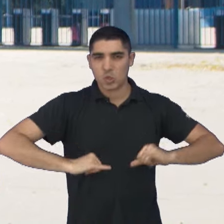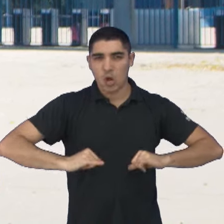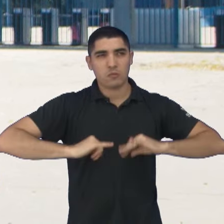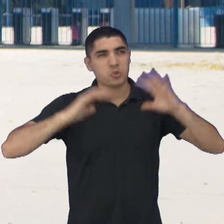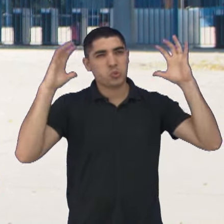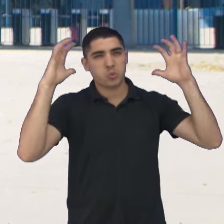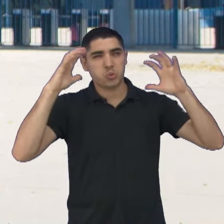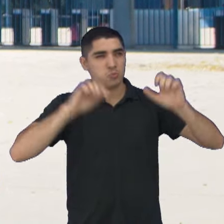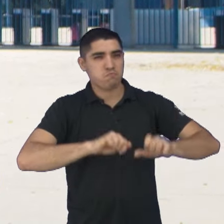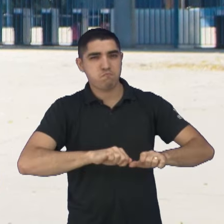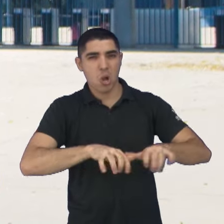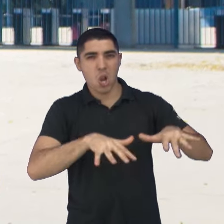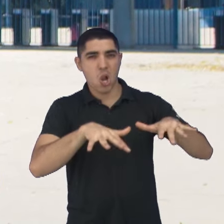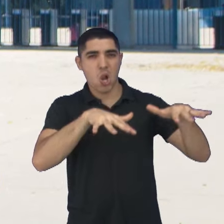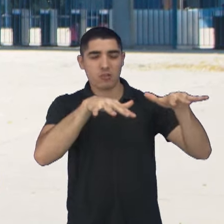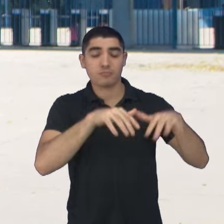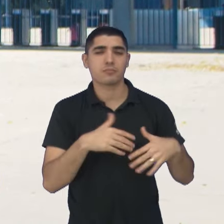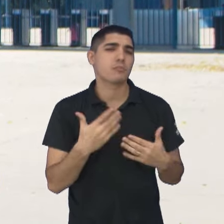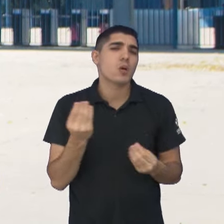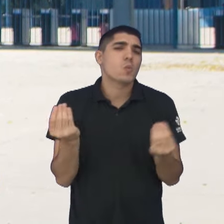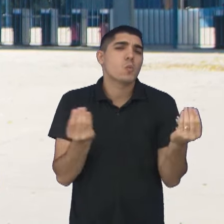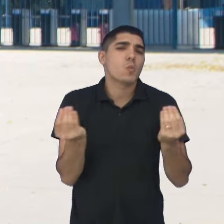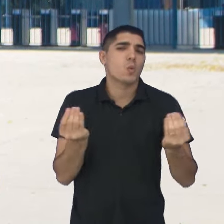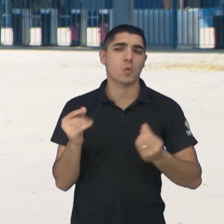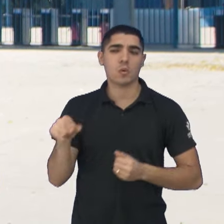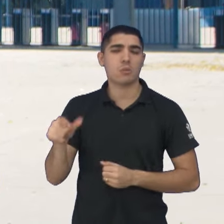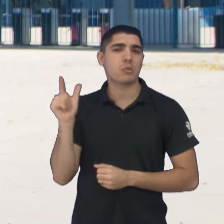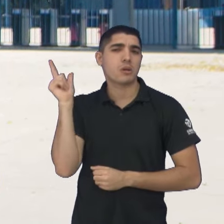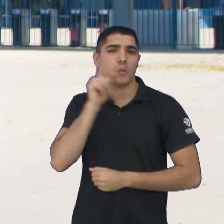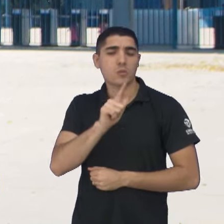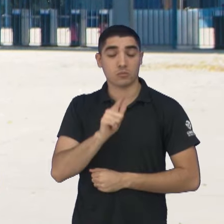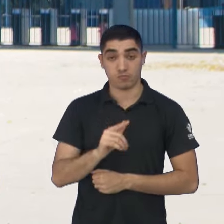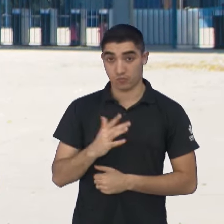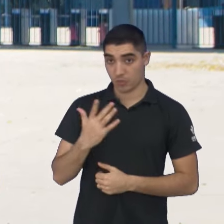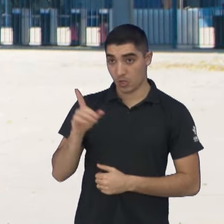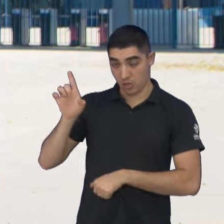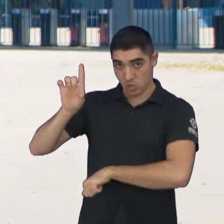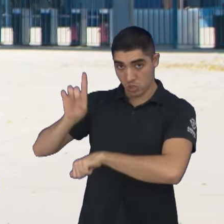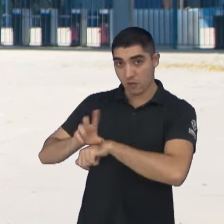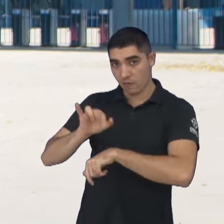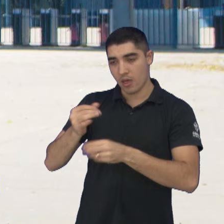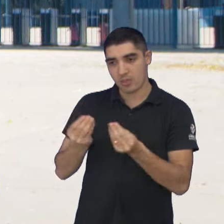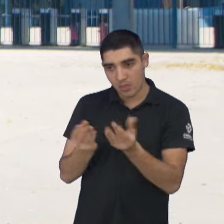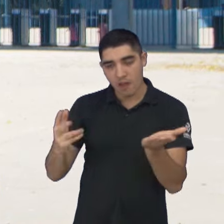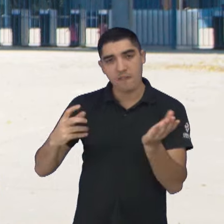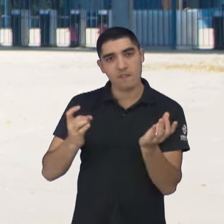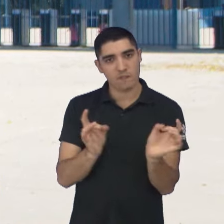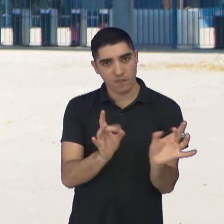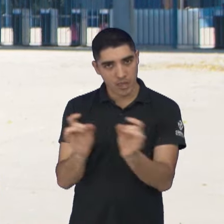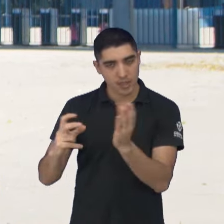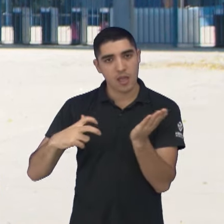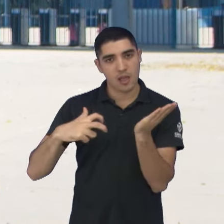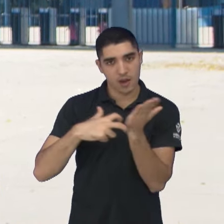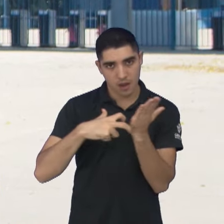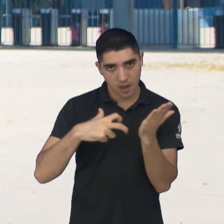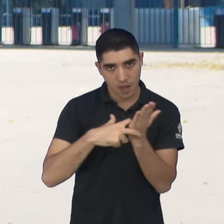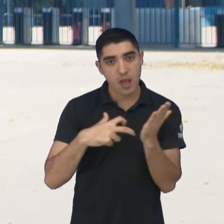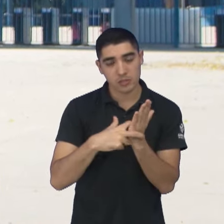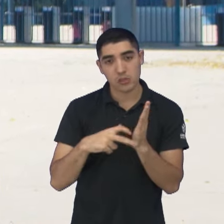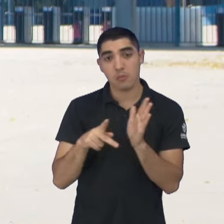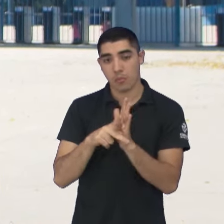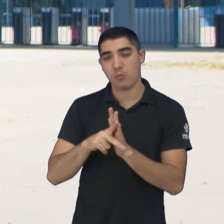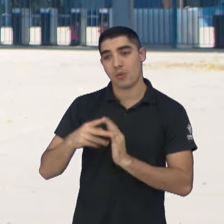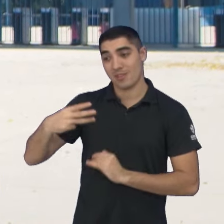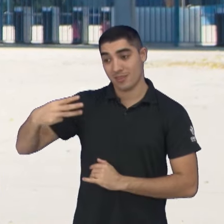E como que vai funcionar? A diretoria vai disponibilizar ingressos para as arquibancadas nos setores